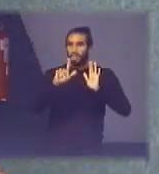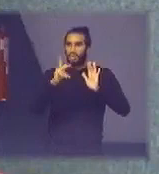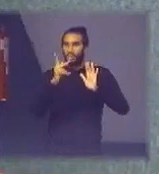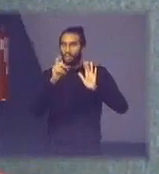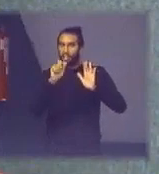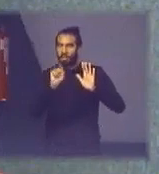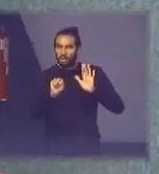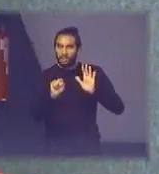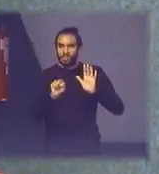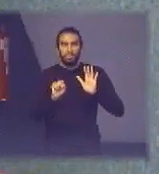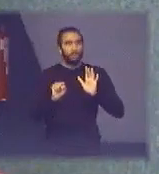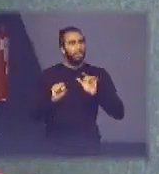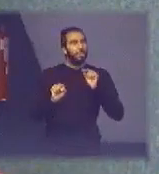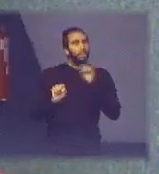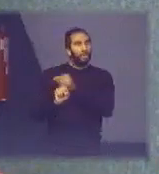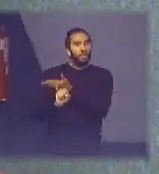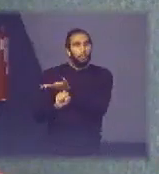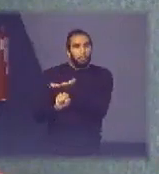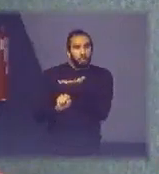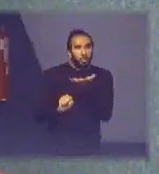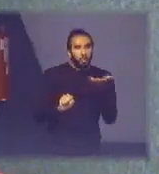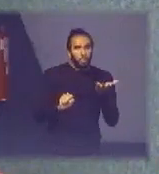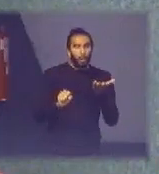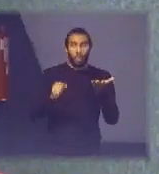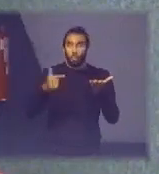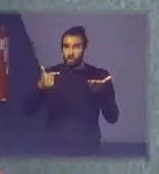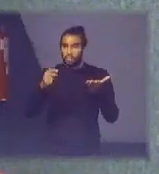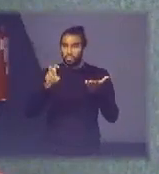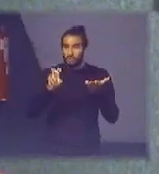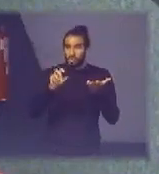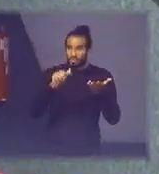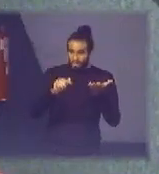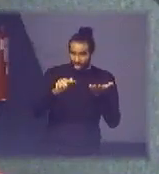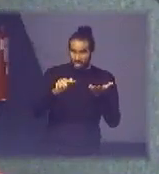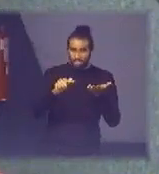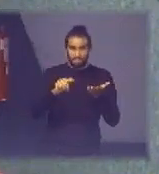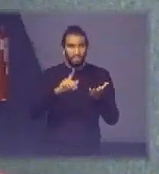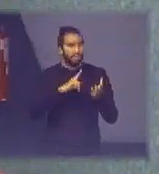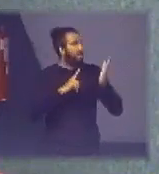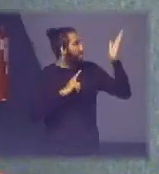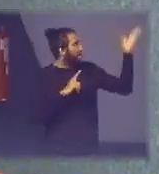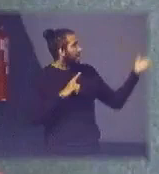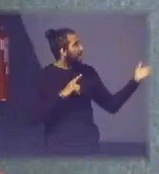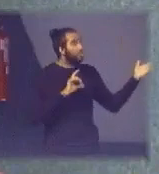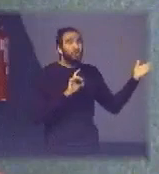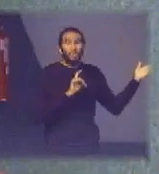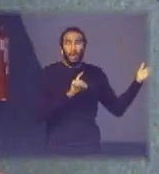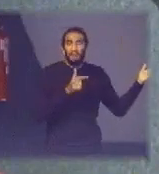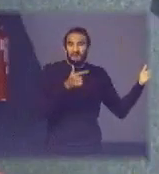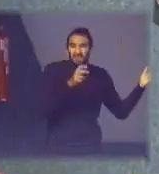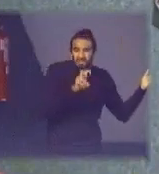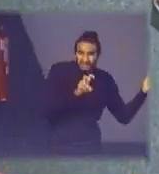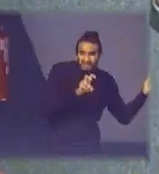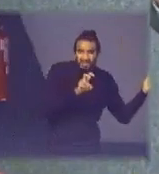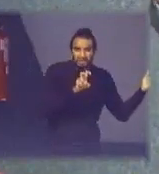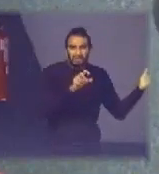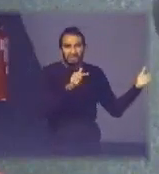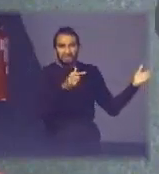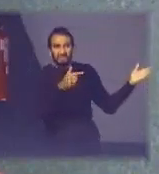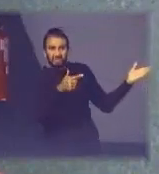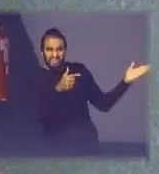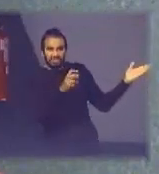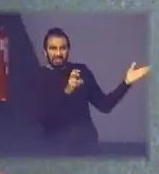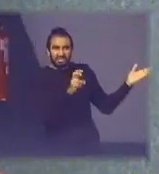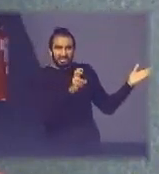de 257 marcas nós temos aqui 25 ou 26 que